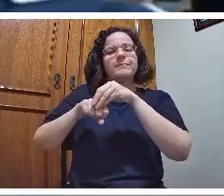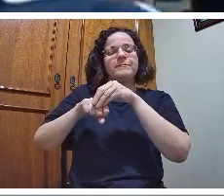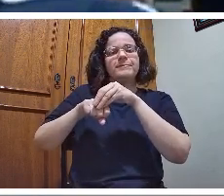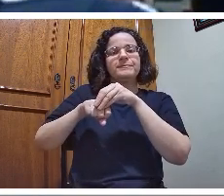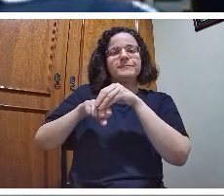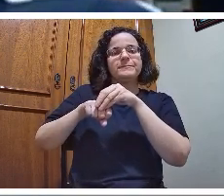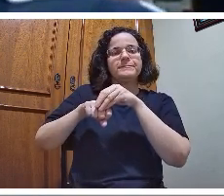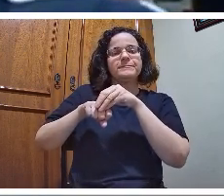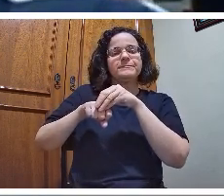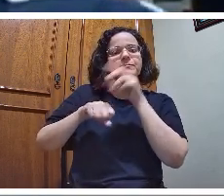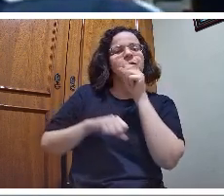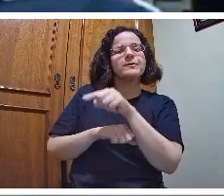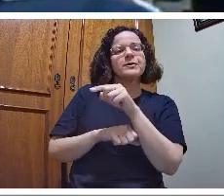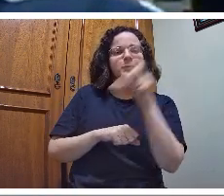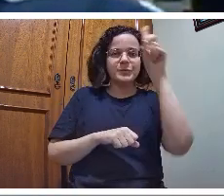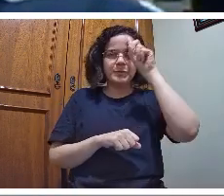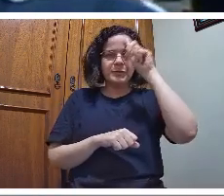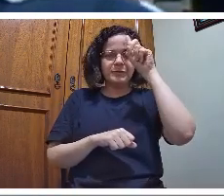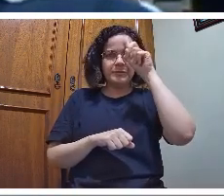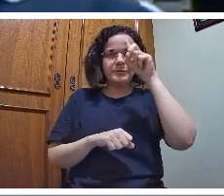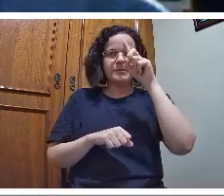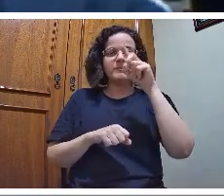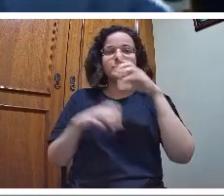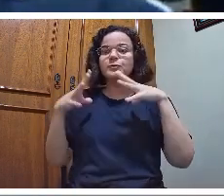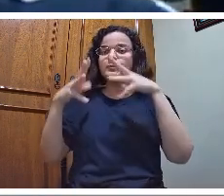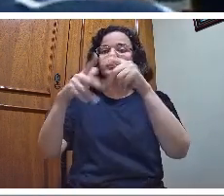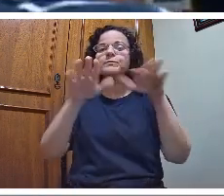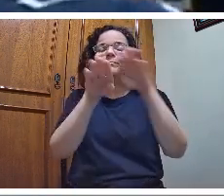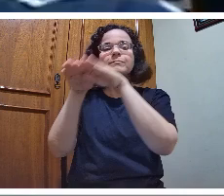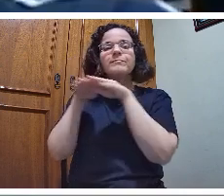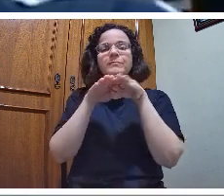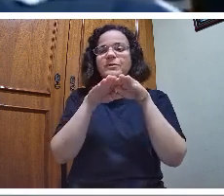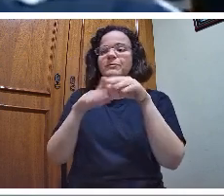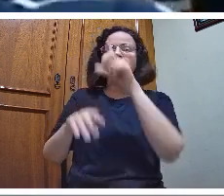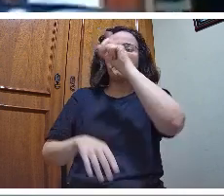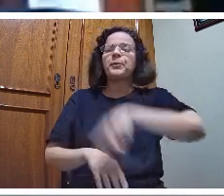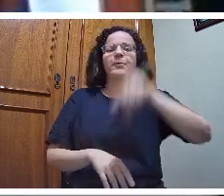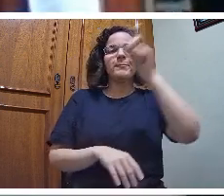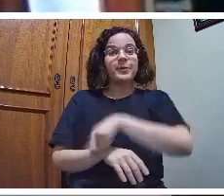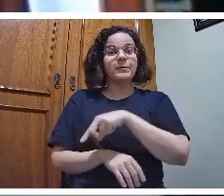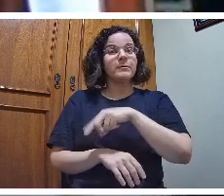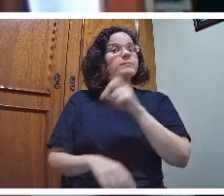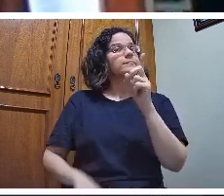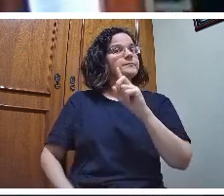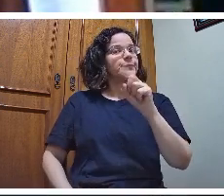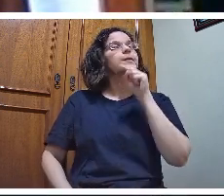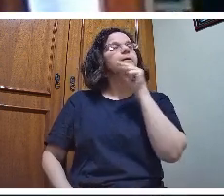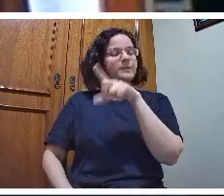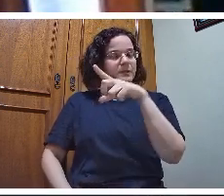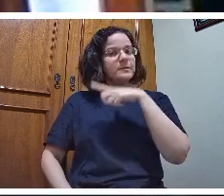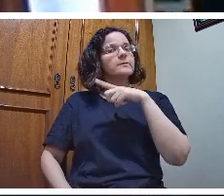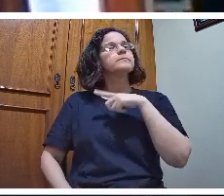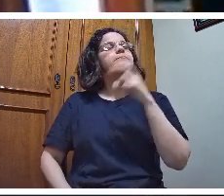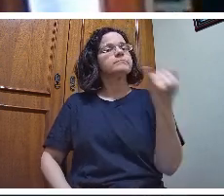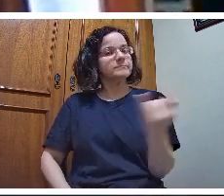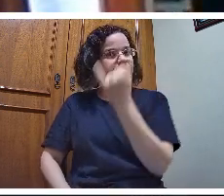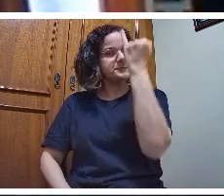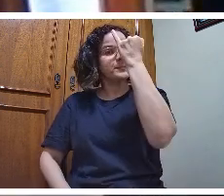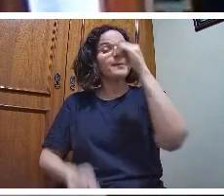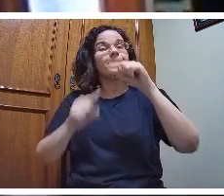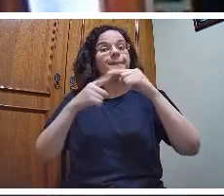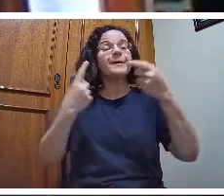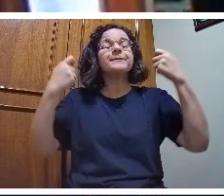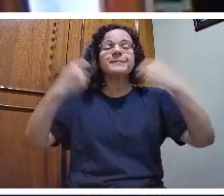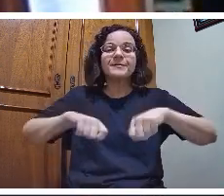cotidiano do senso comum não tem validade. Ele tem. Mas eu tenho que ser capaz de fazer com que